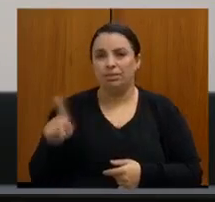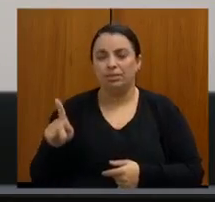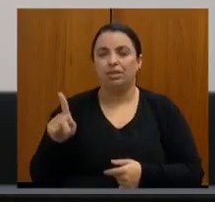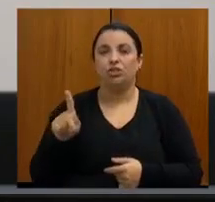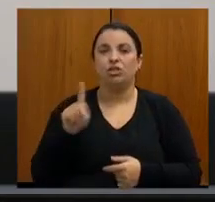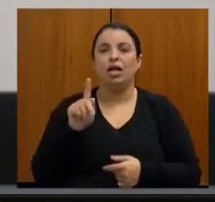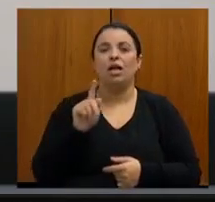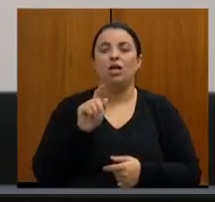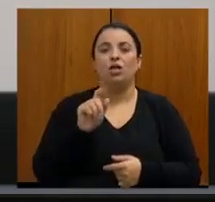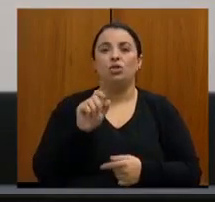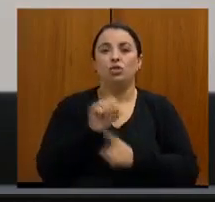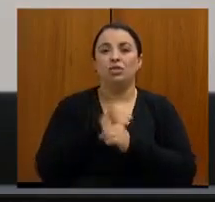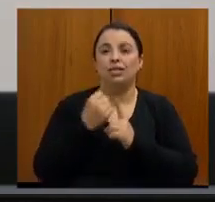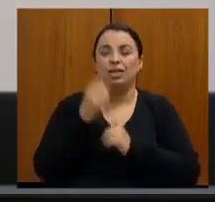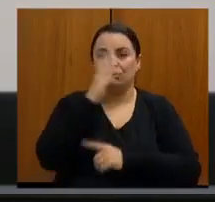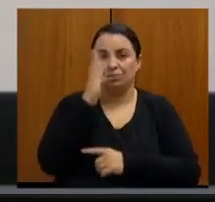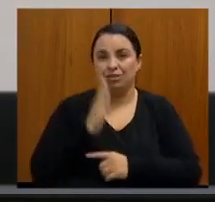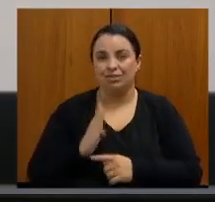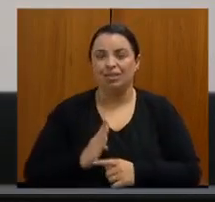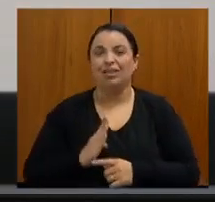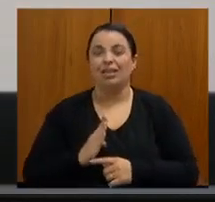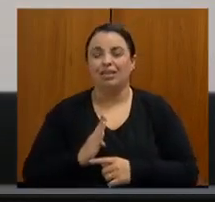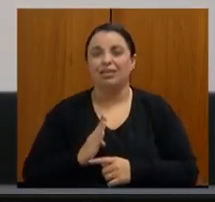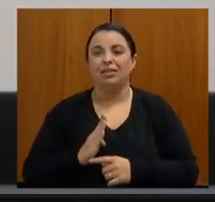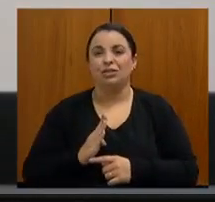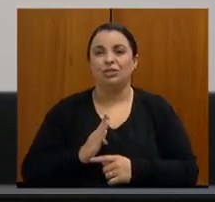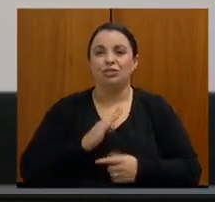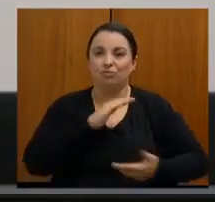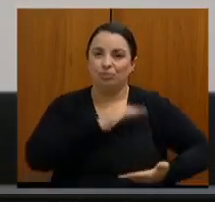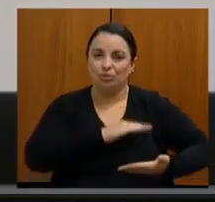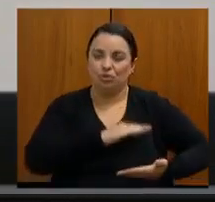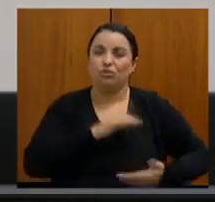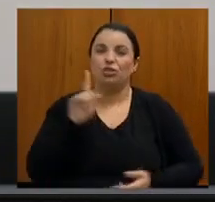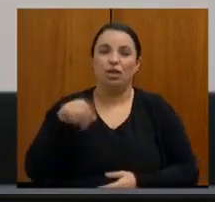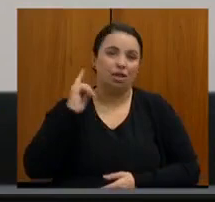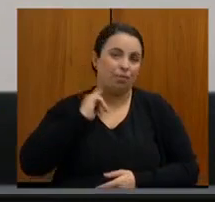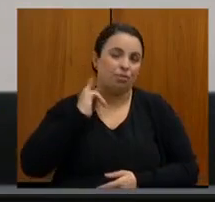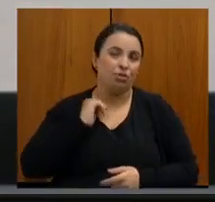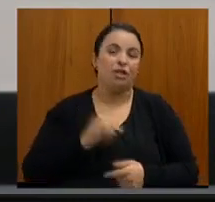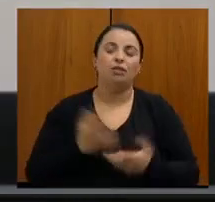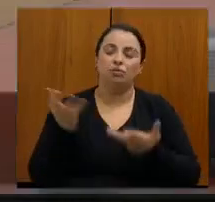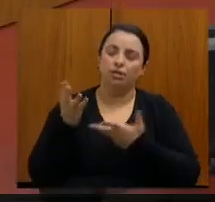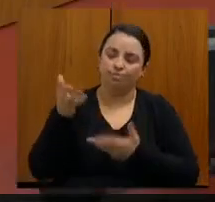Mastologia Regional de Minas Gerais. Mas gostaria de ouvir também as suas considerações.